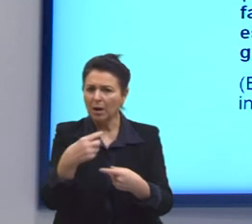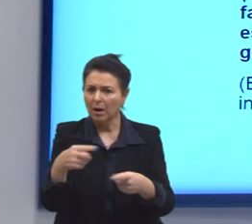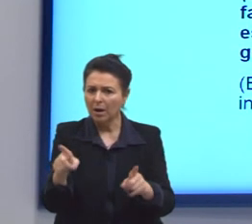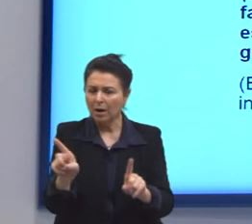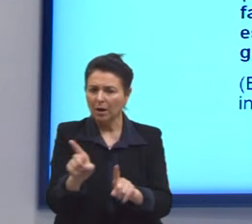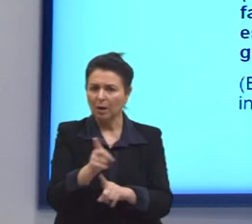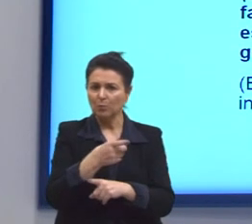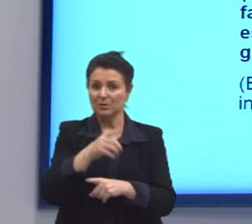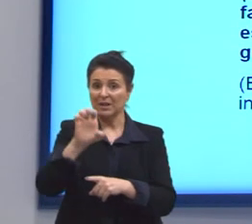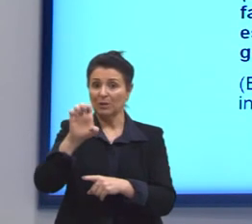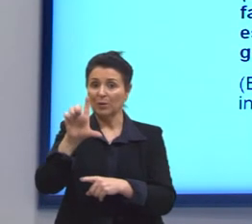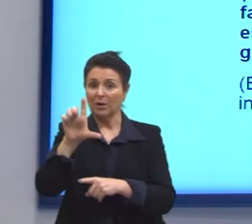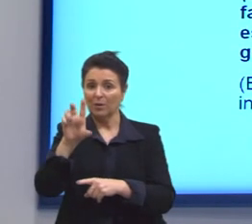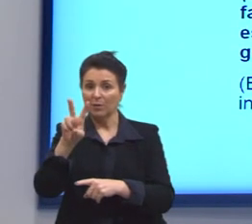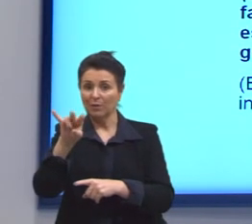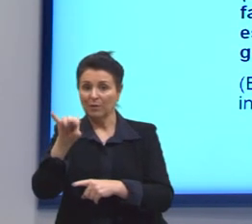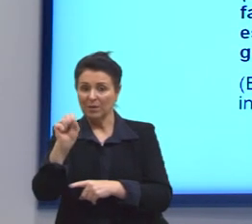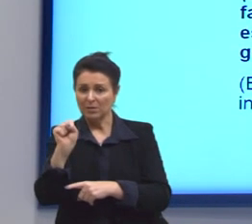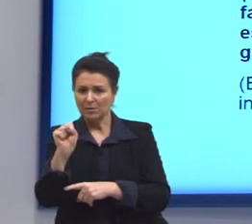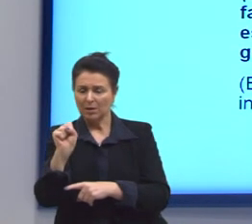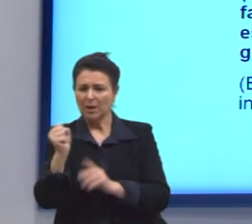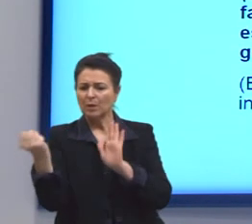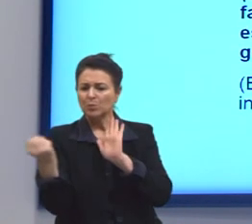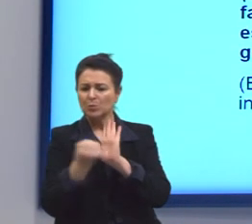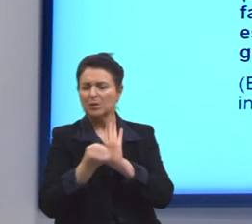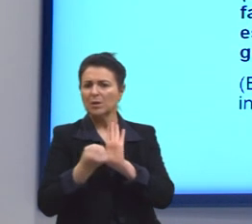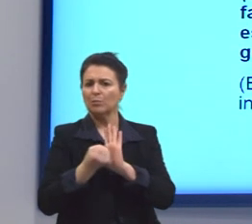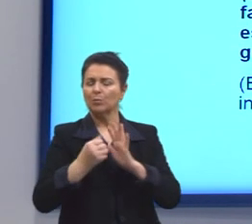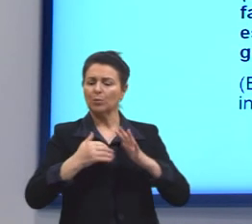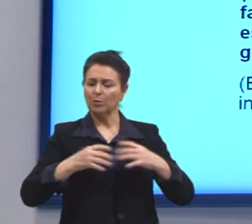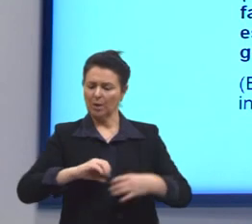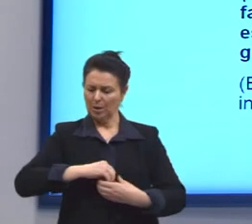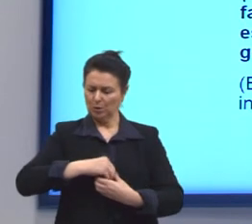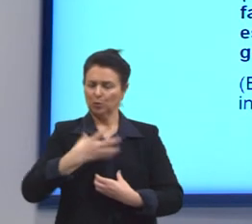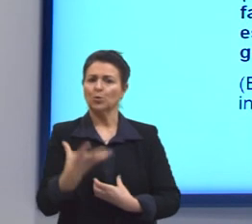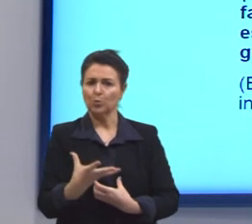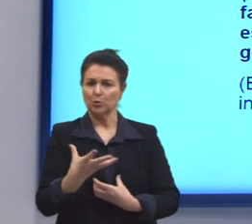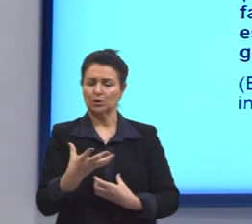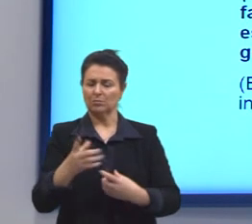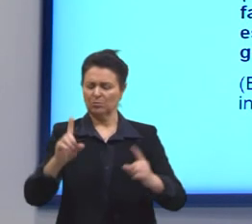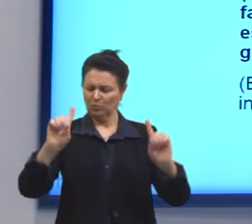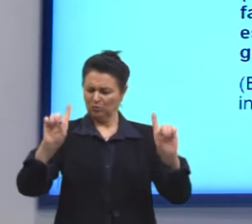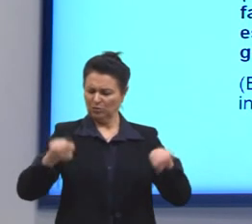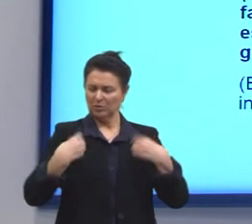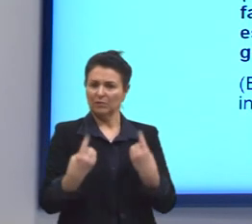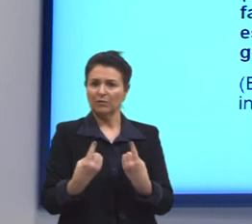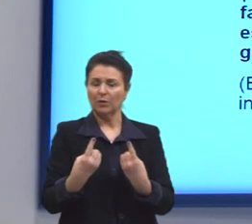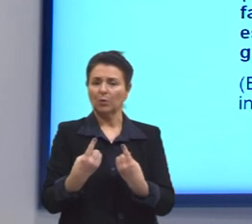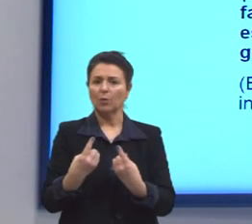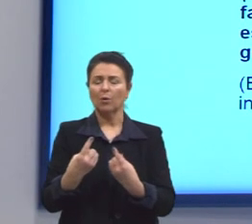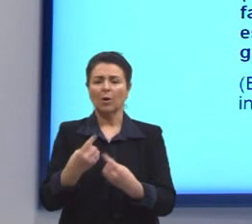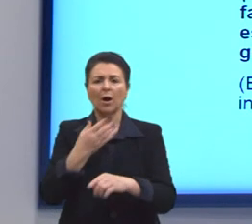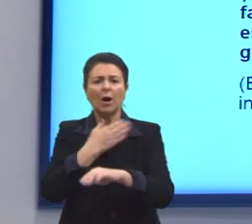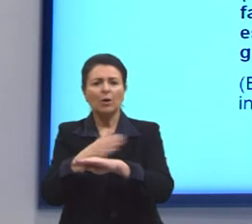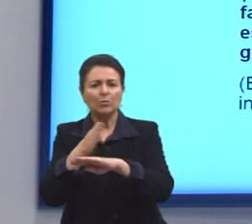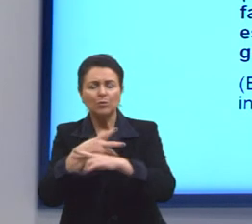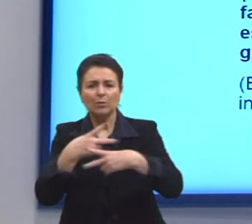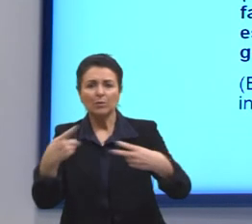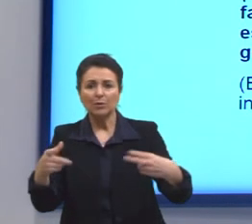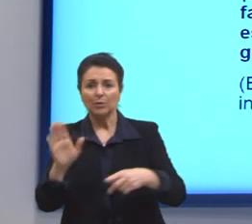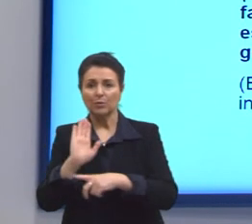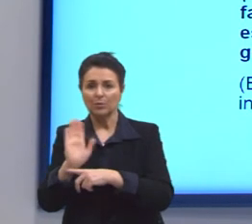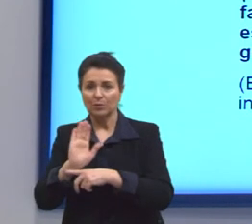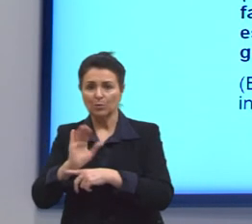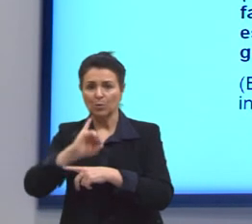Presley como símbolo de atitude desafiadora dos costumes e no cinema ganhava destaque o